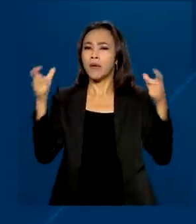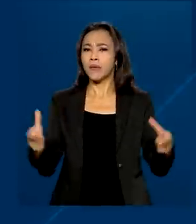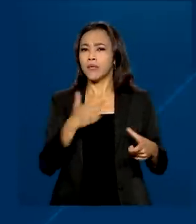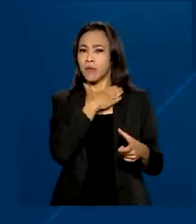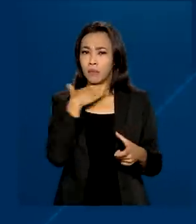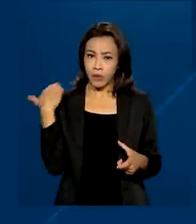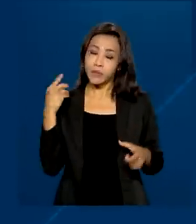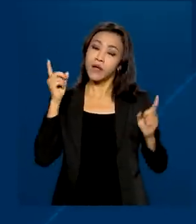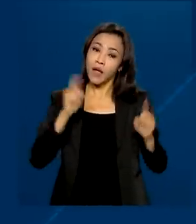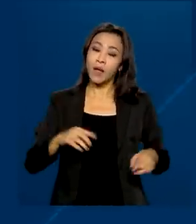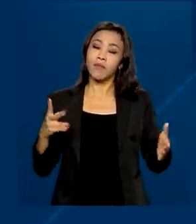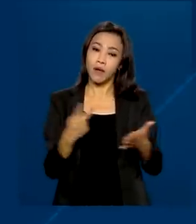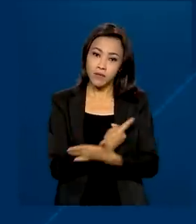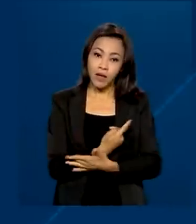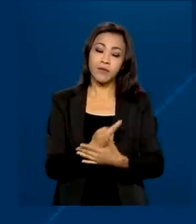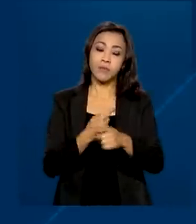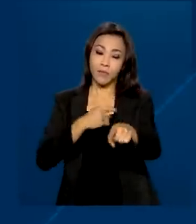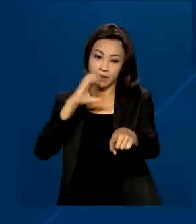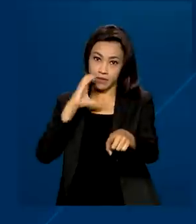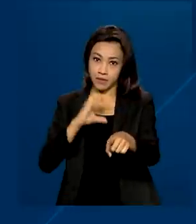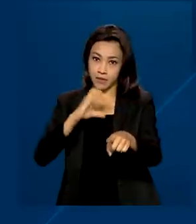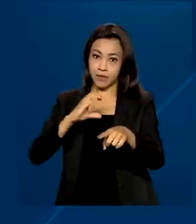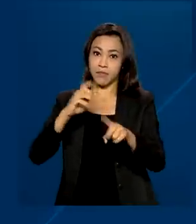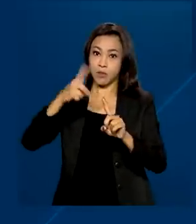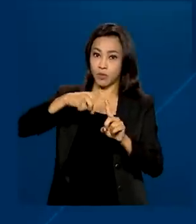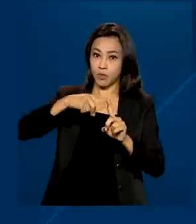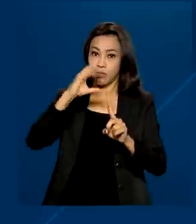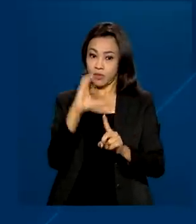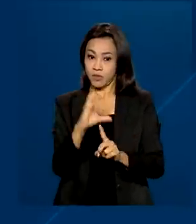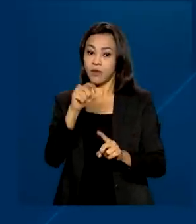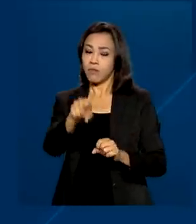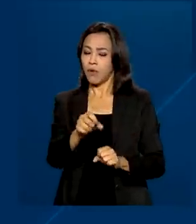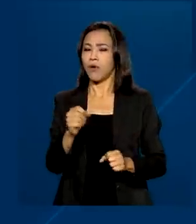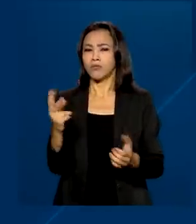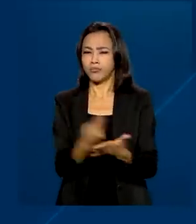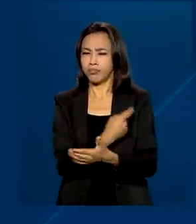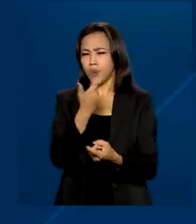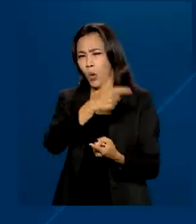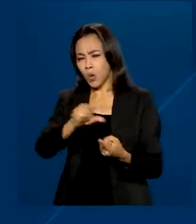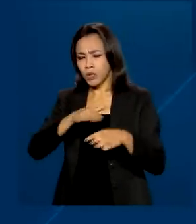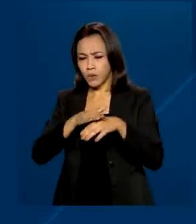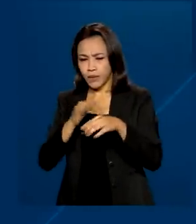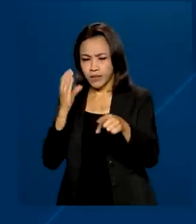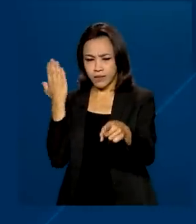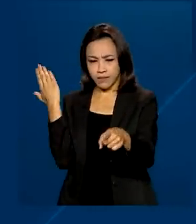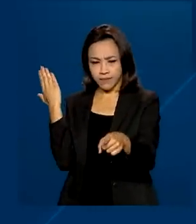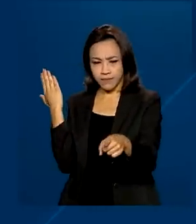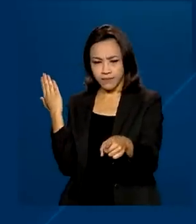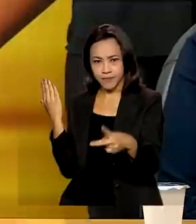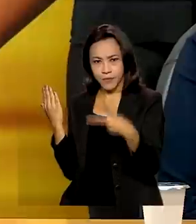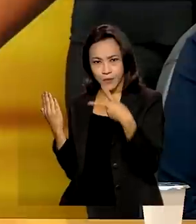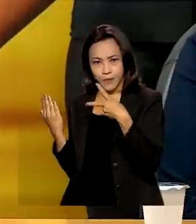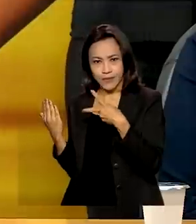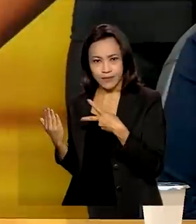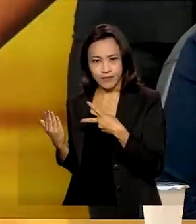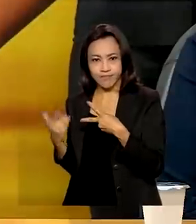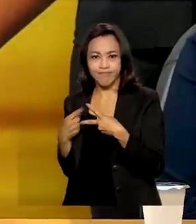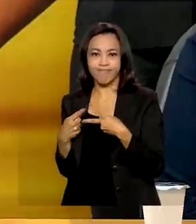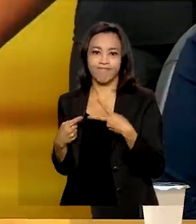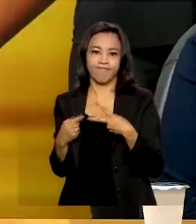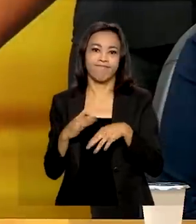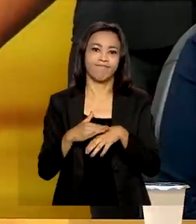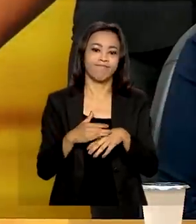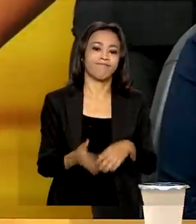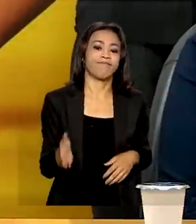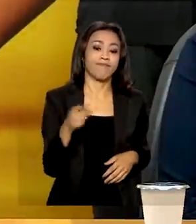causada pela hepatite C. A hepatite pode causar outras doenças, como cirrose e câncer. A melhor forma de